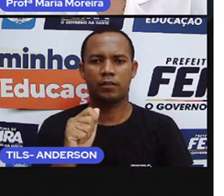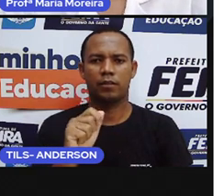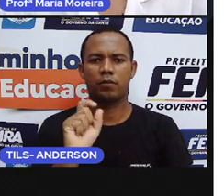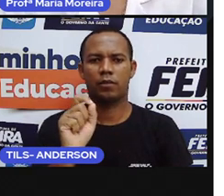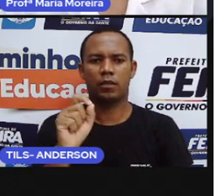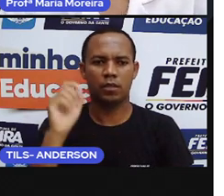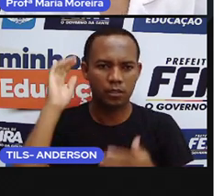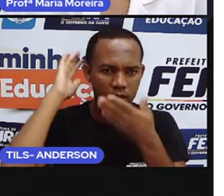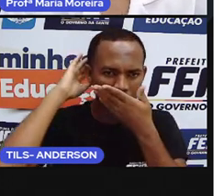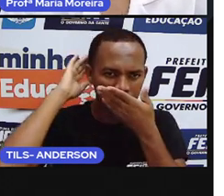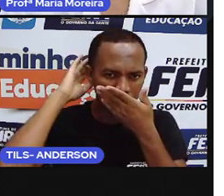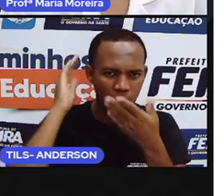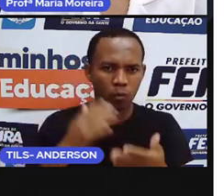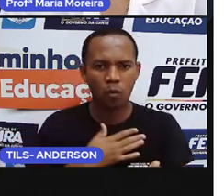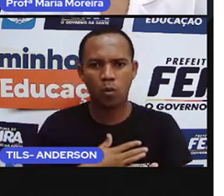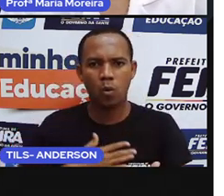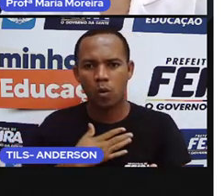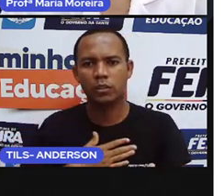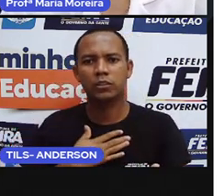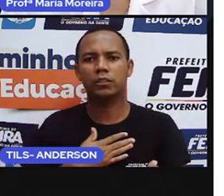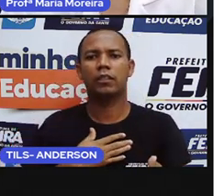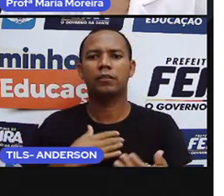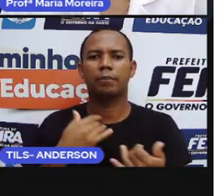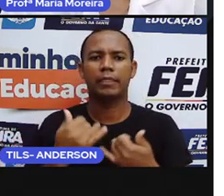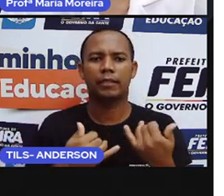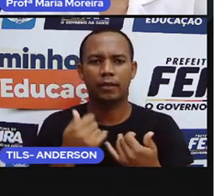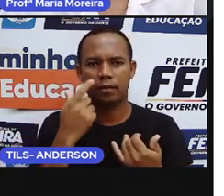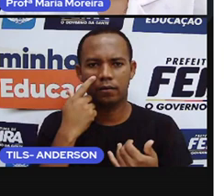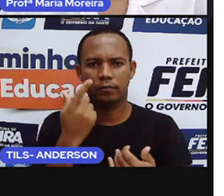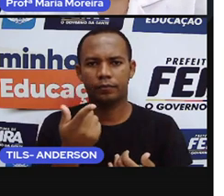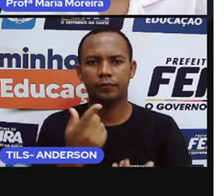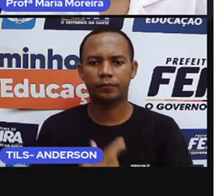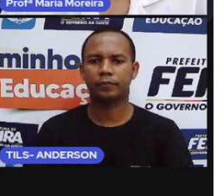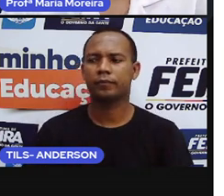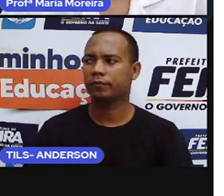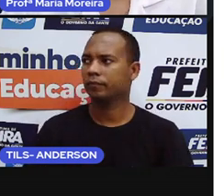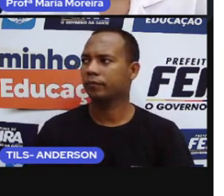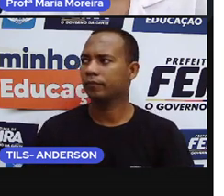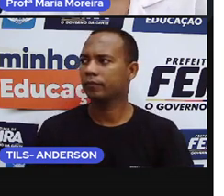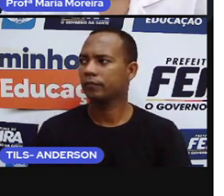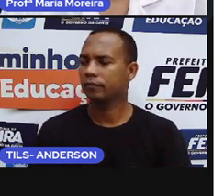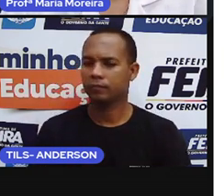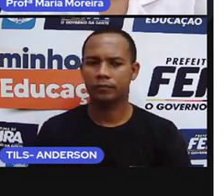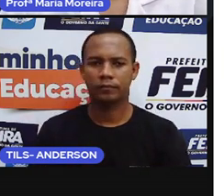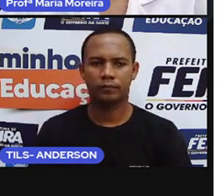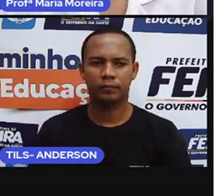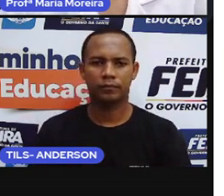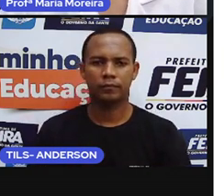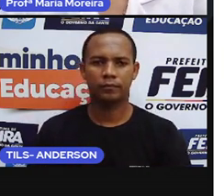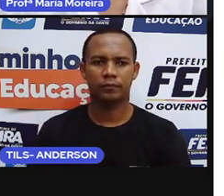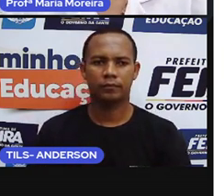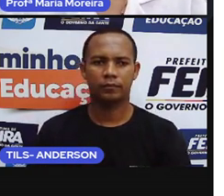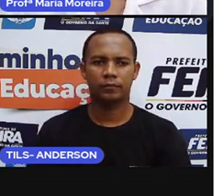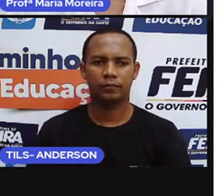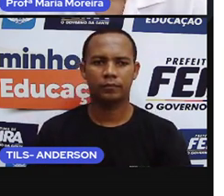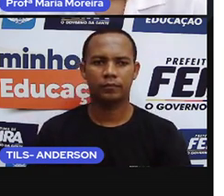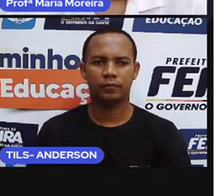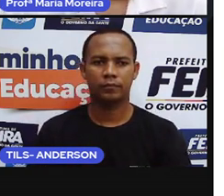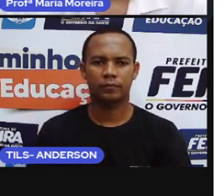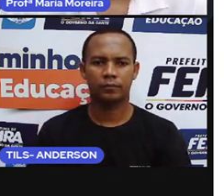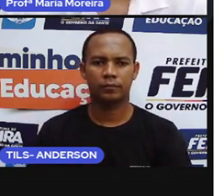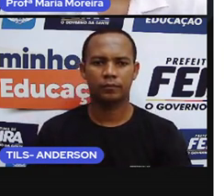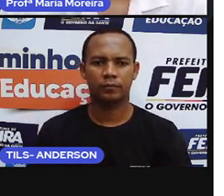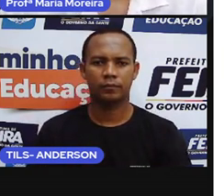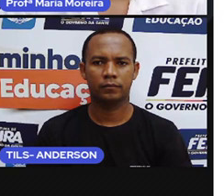brincadeiras, e o seu gosto pela leitura. Vamos conferir? Vamos sim! Como será a rotina de quem mora em uma